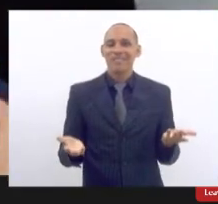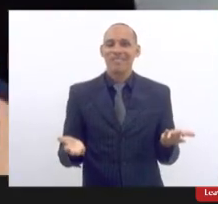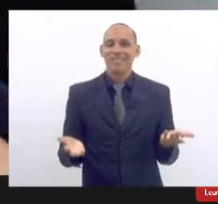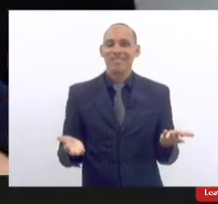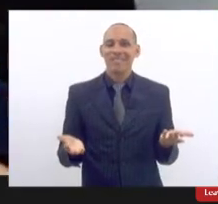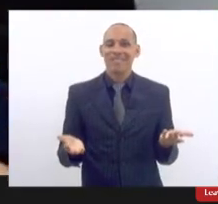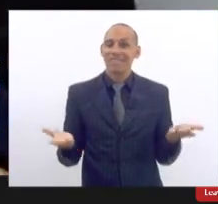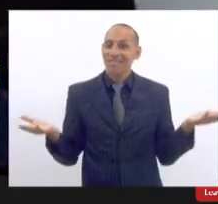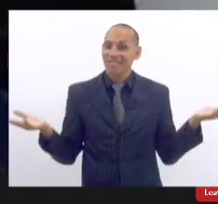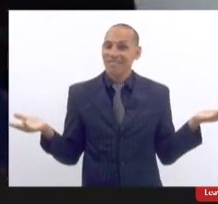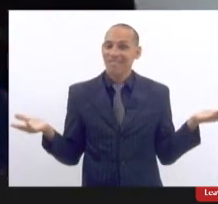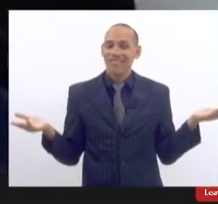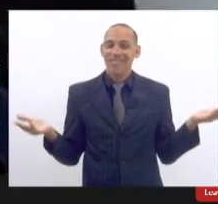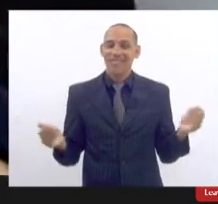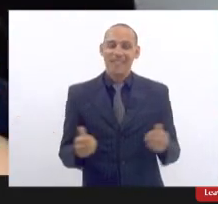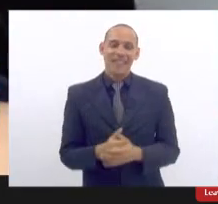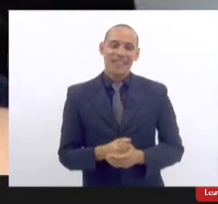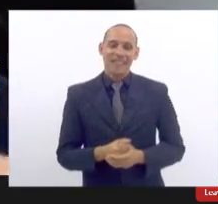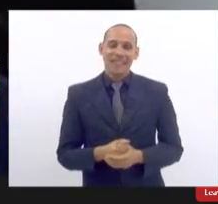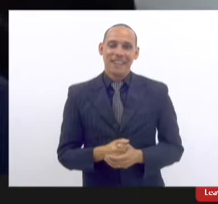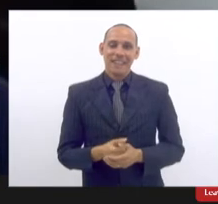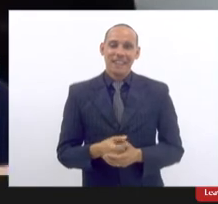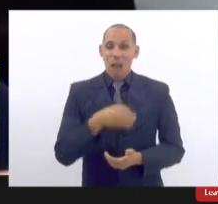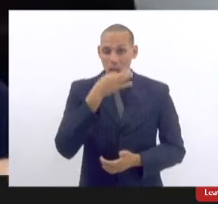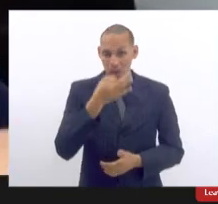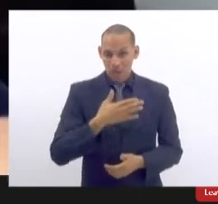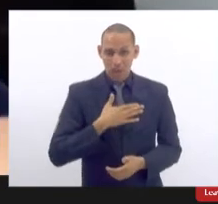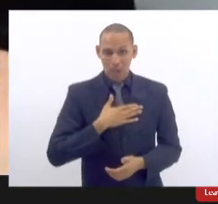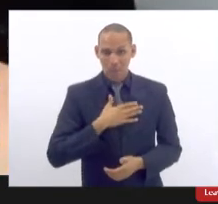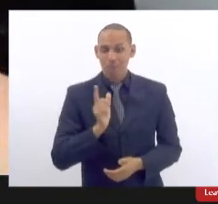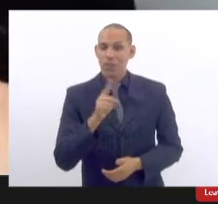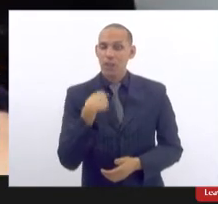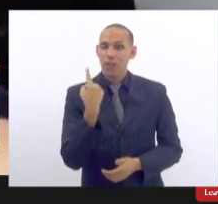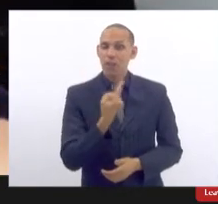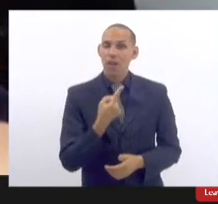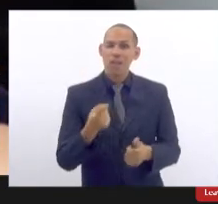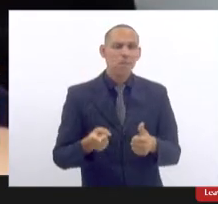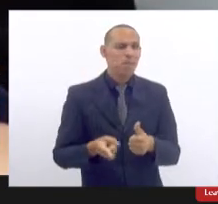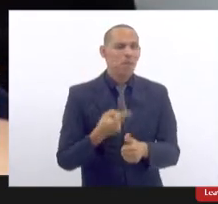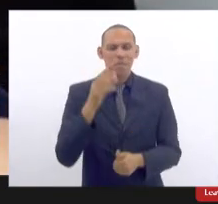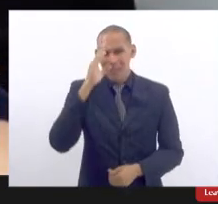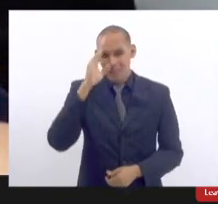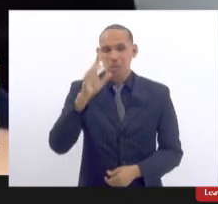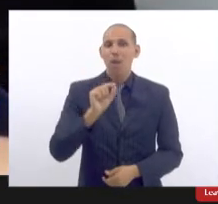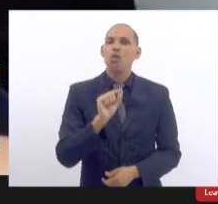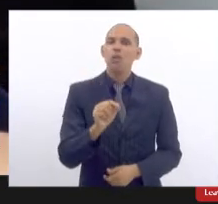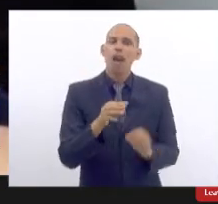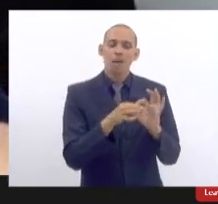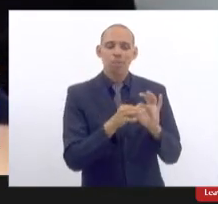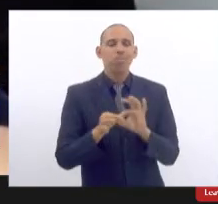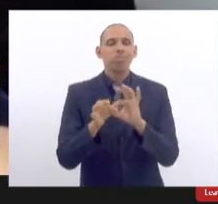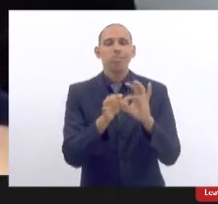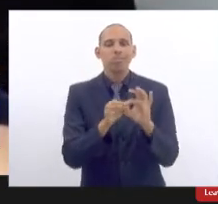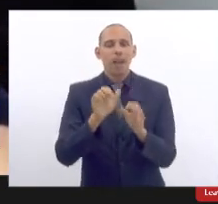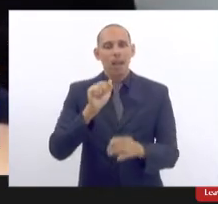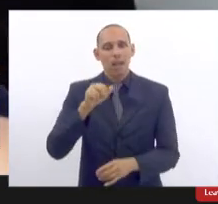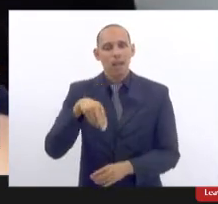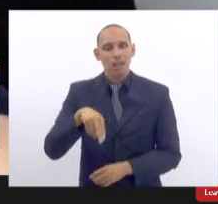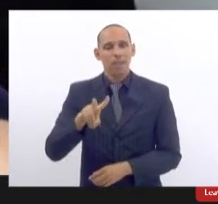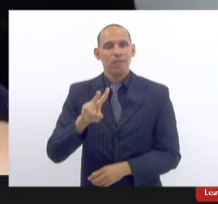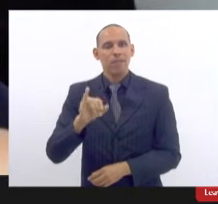a minha a minha opinião é que a gente precisa principalmente de uma união da Anvisa